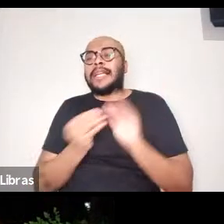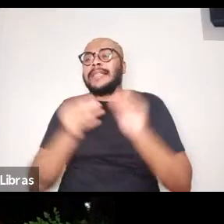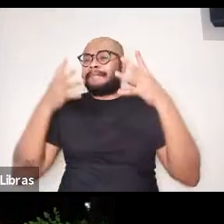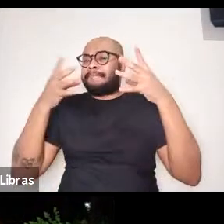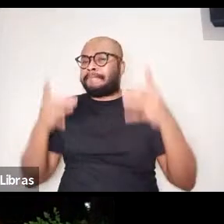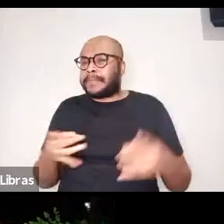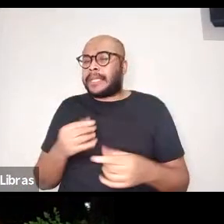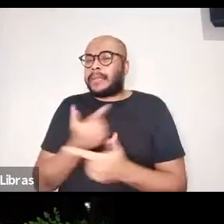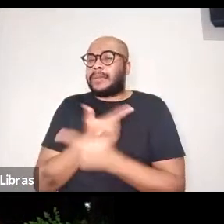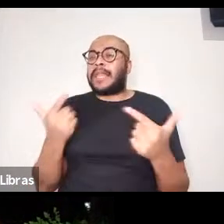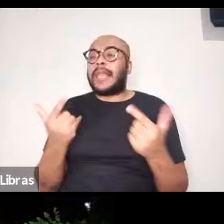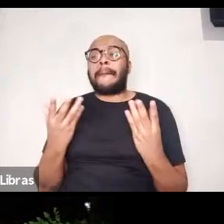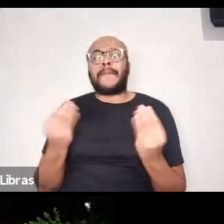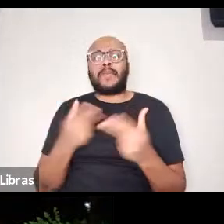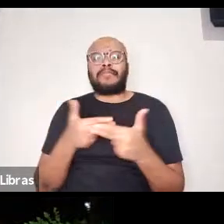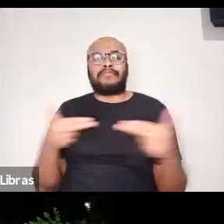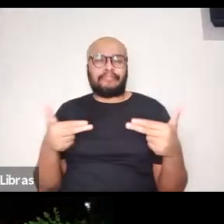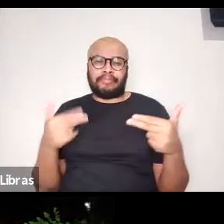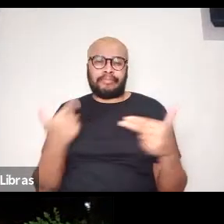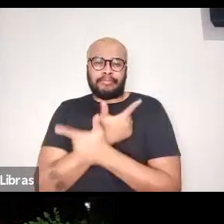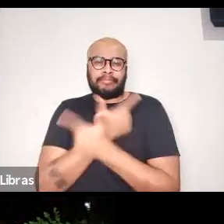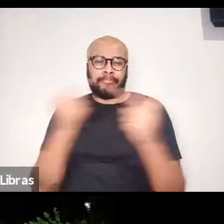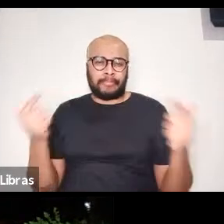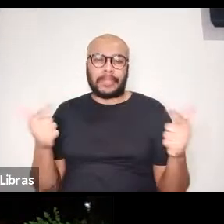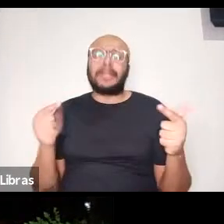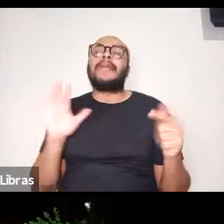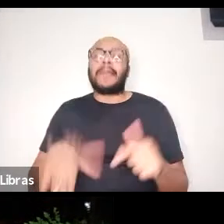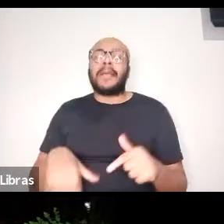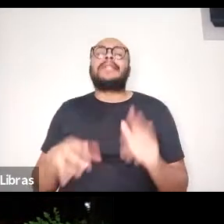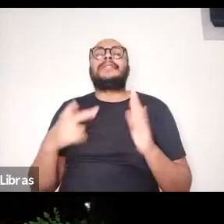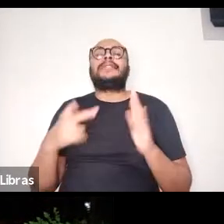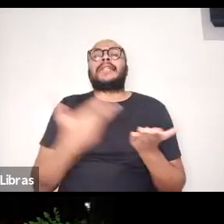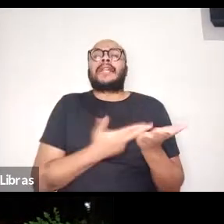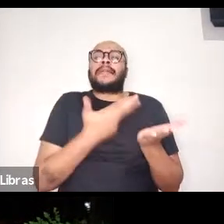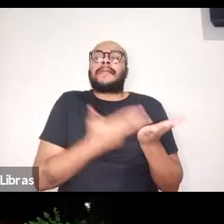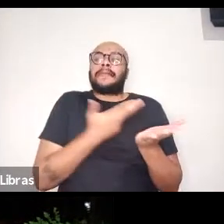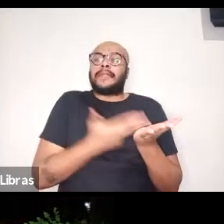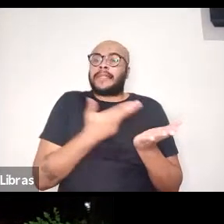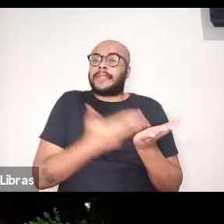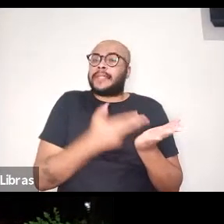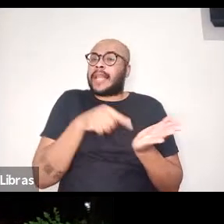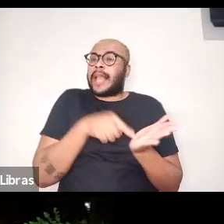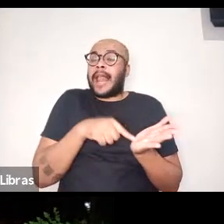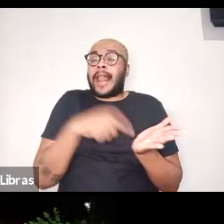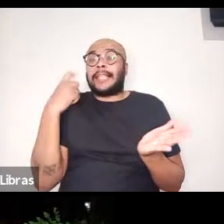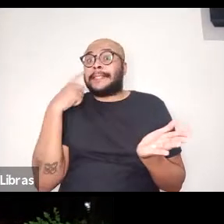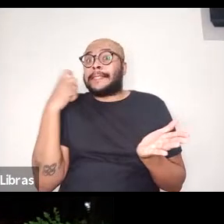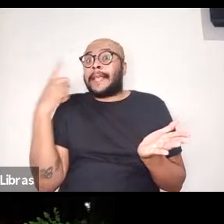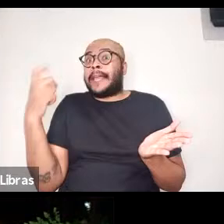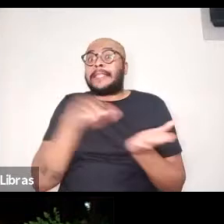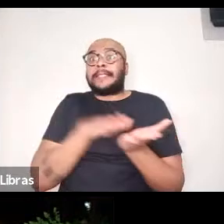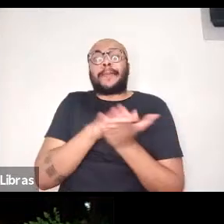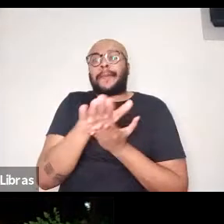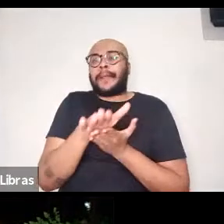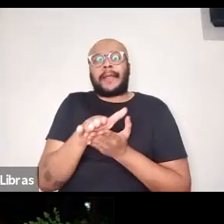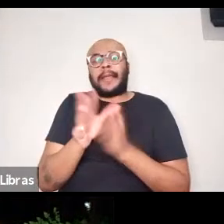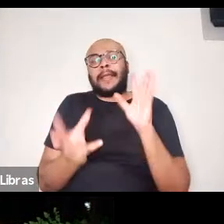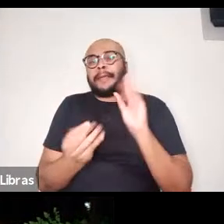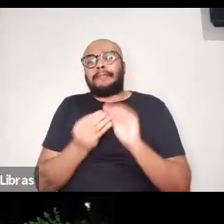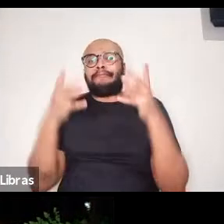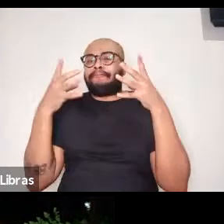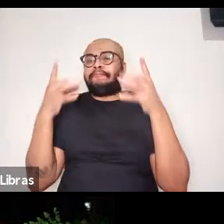no âmbito das revistas. As próprias revistas não estão tão interessadas na publicação de